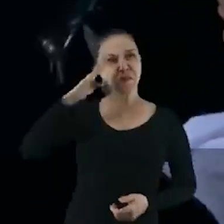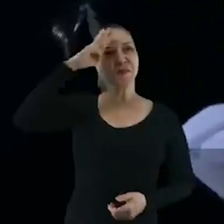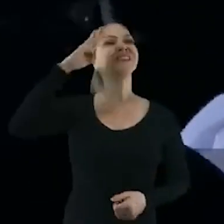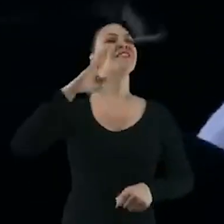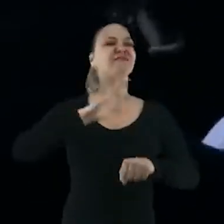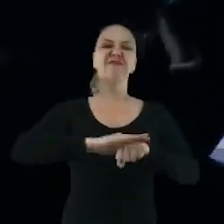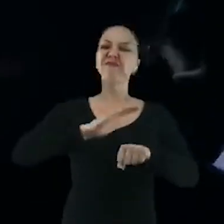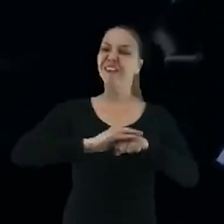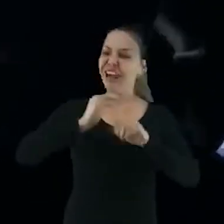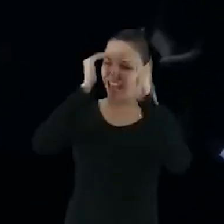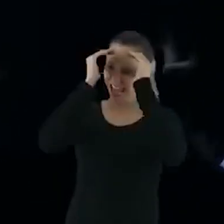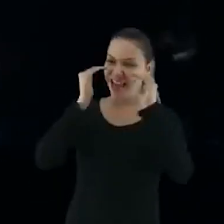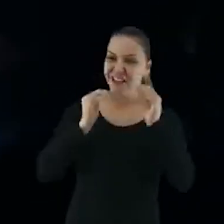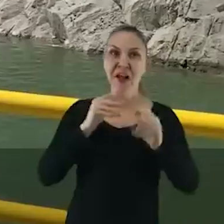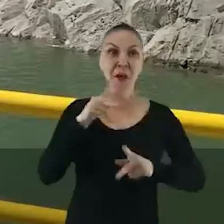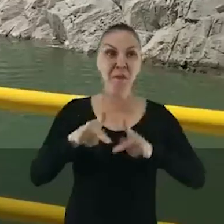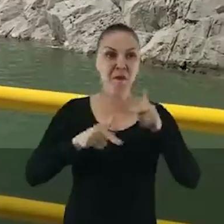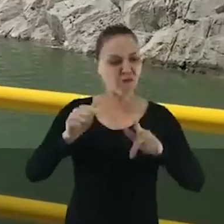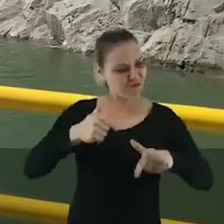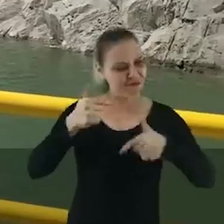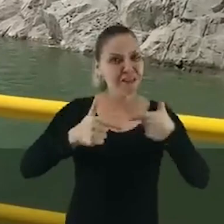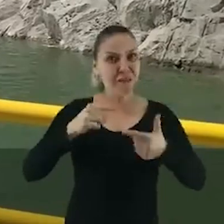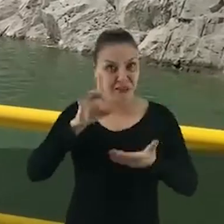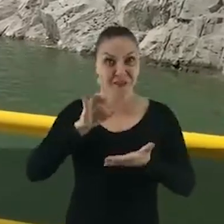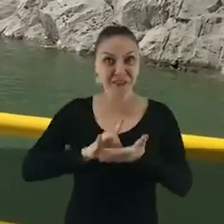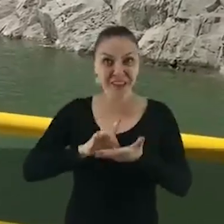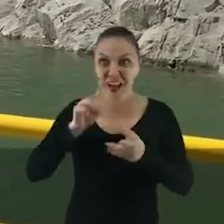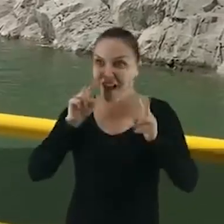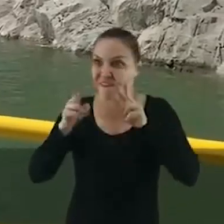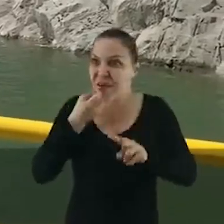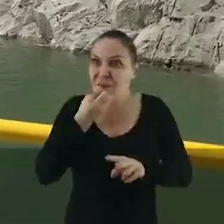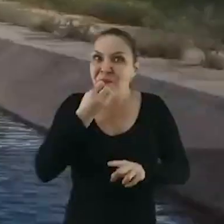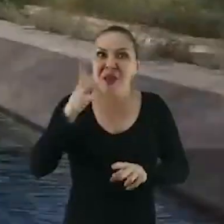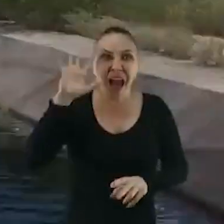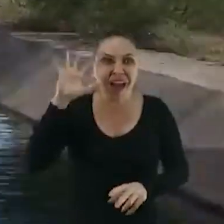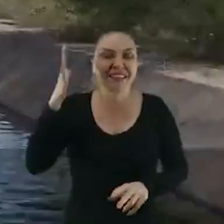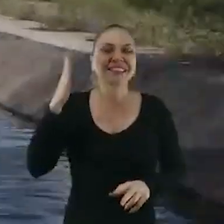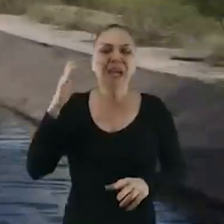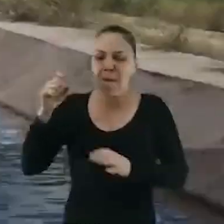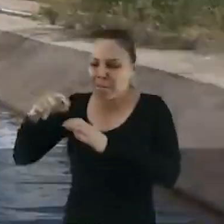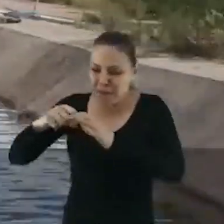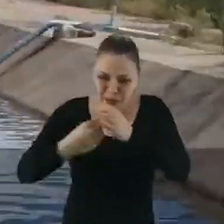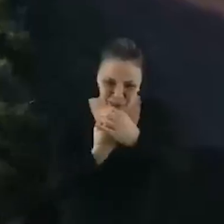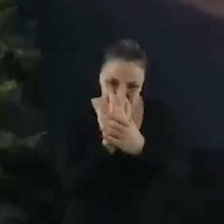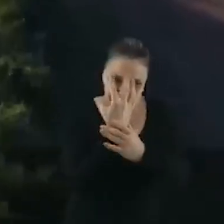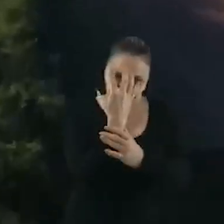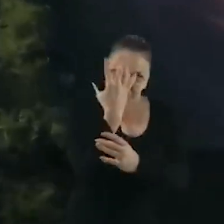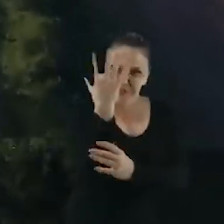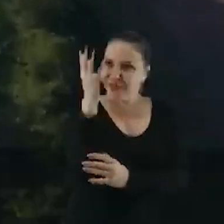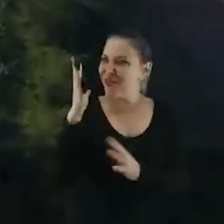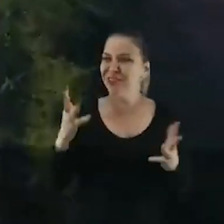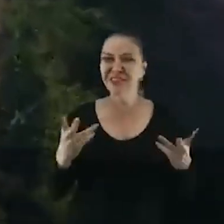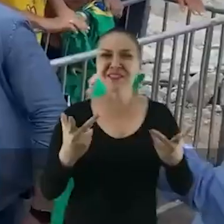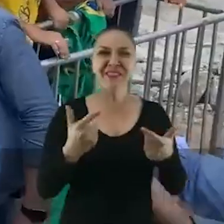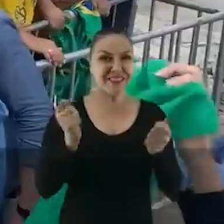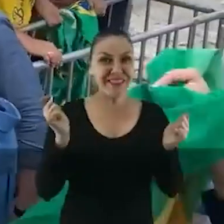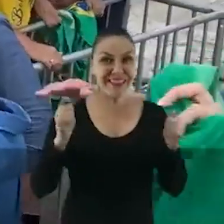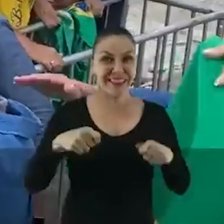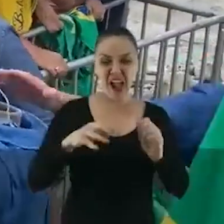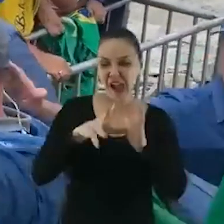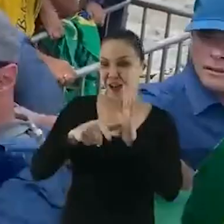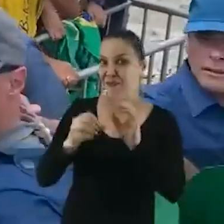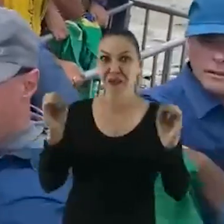Com um presidente que respeita seu povo e que trabalha de verdade para vê-los bem, tudo germina. Tudo cresce,